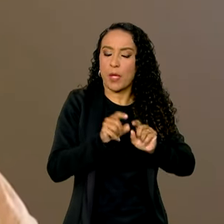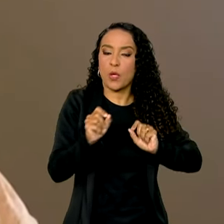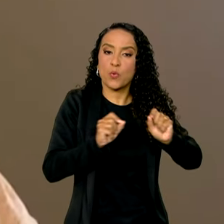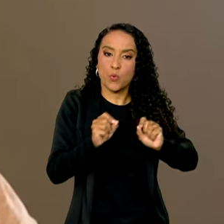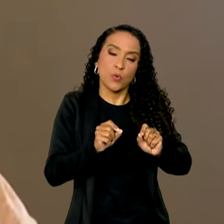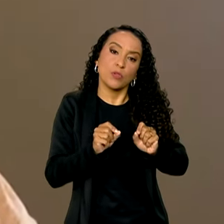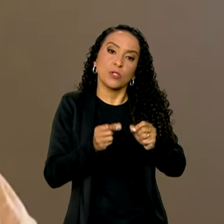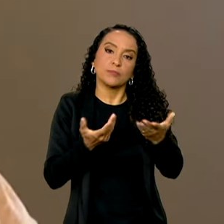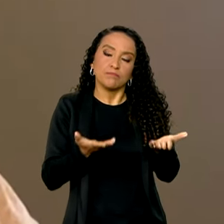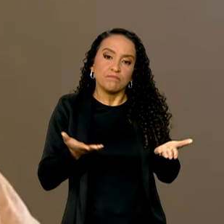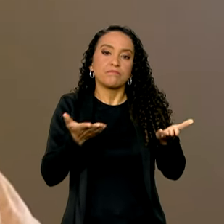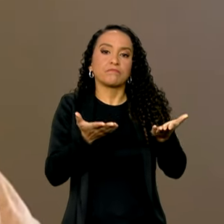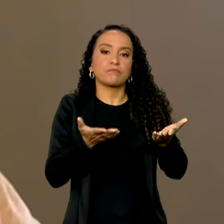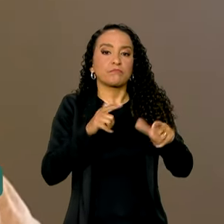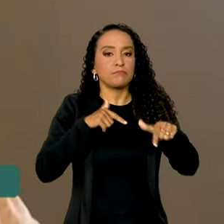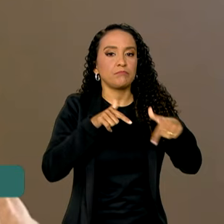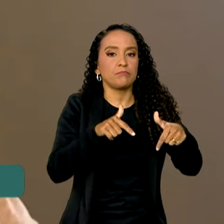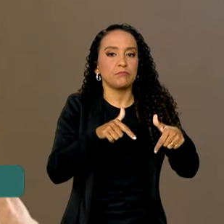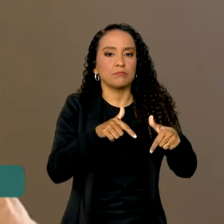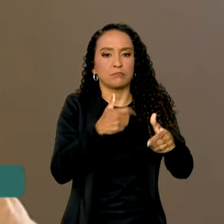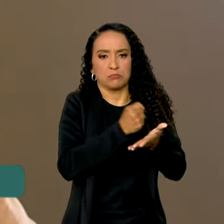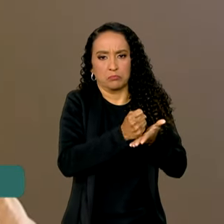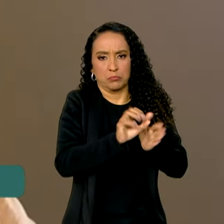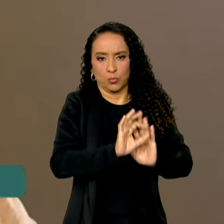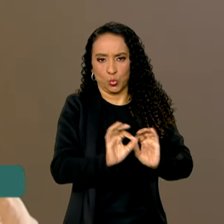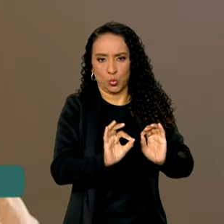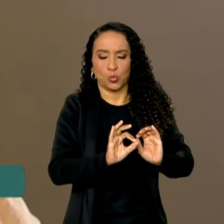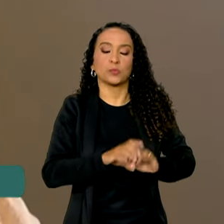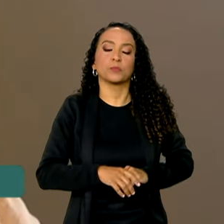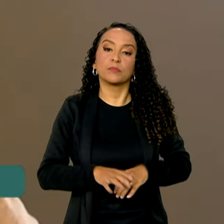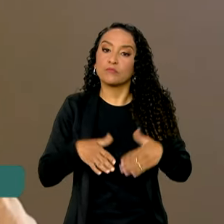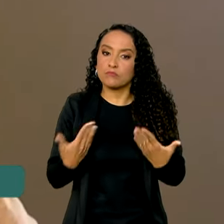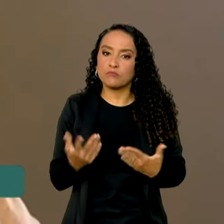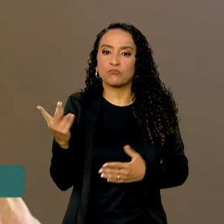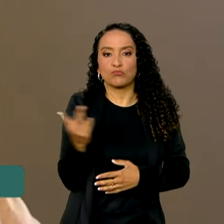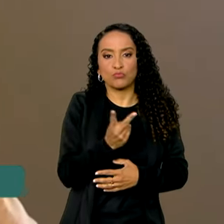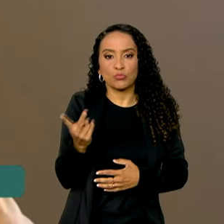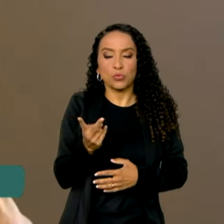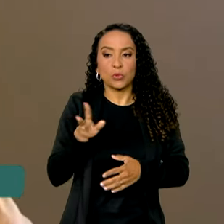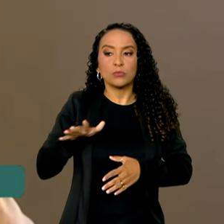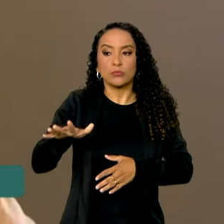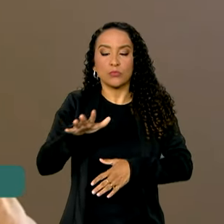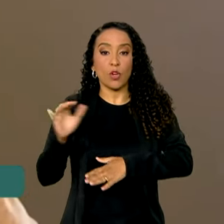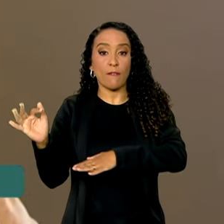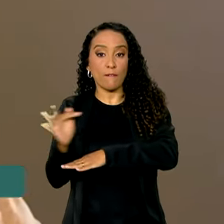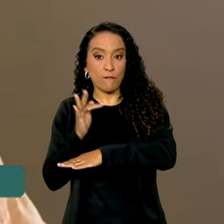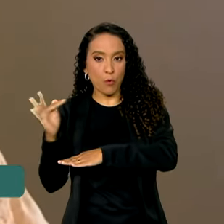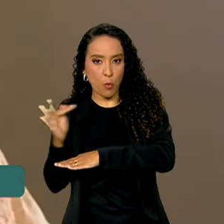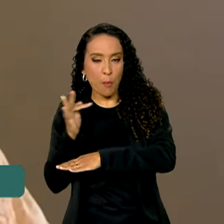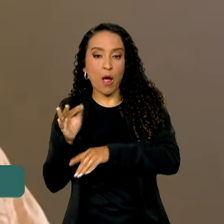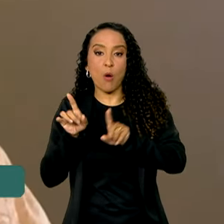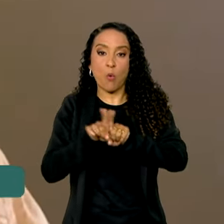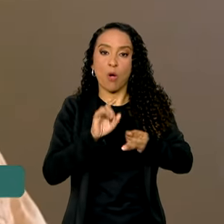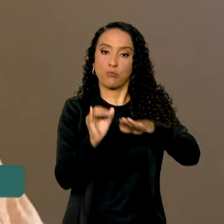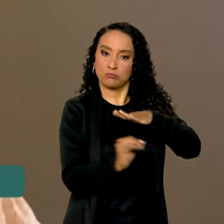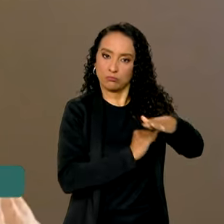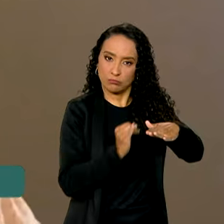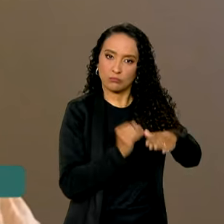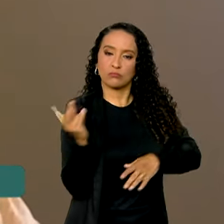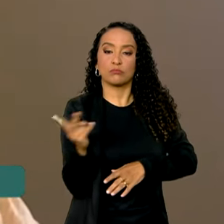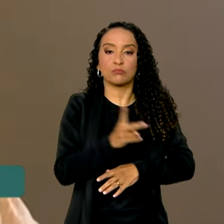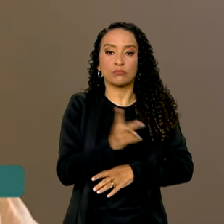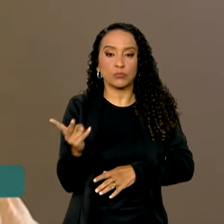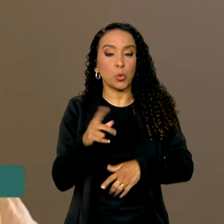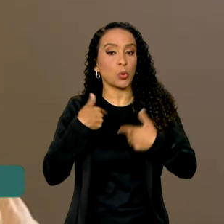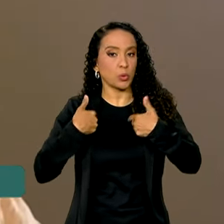o emprego sem carteira. Então, tanto o ramo formal quanto o informal da